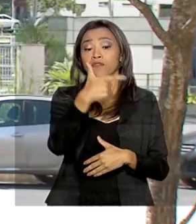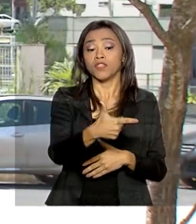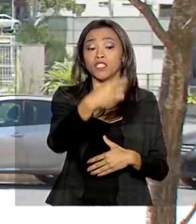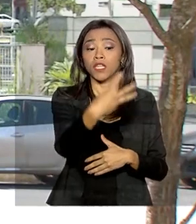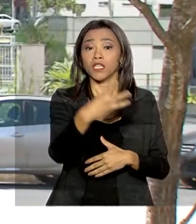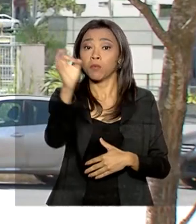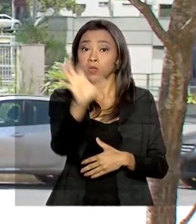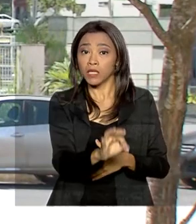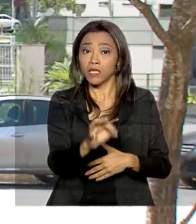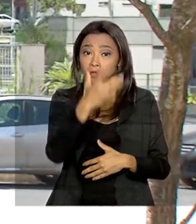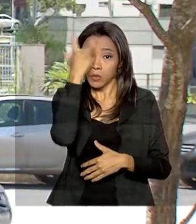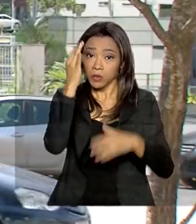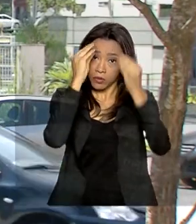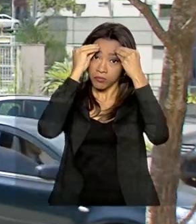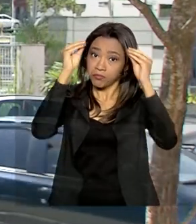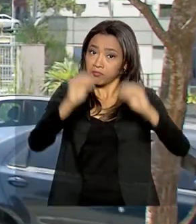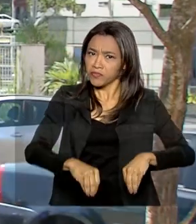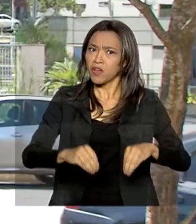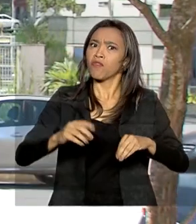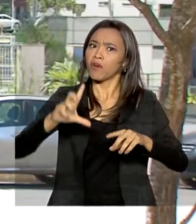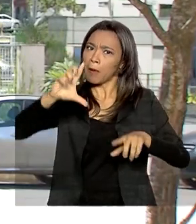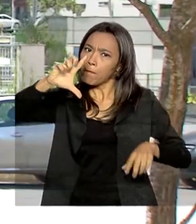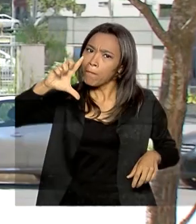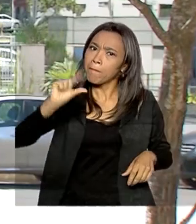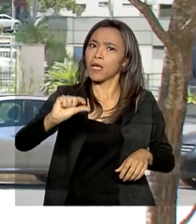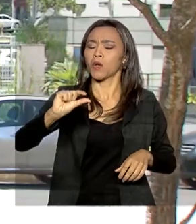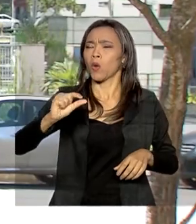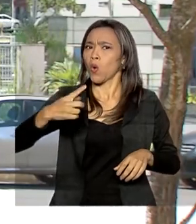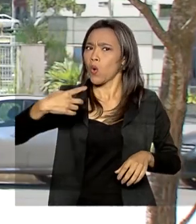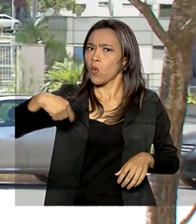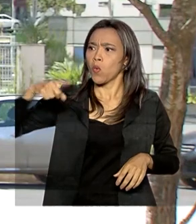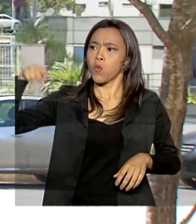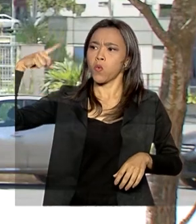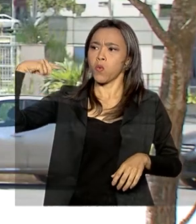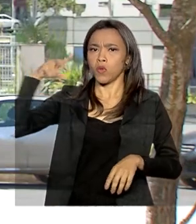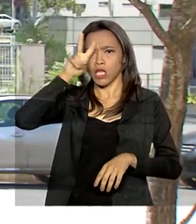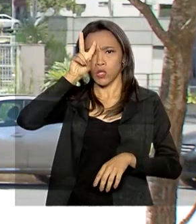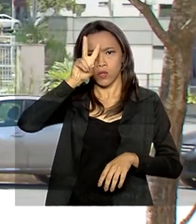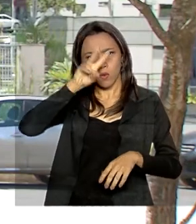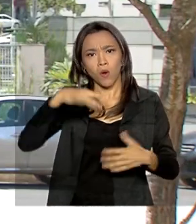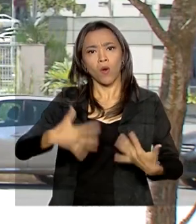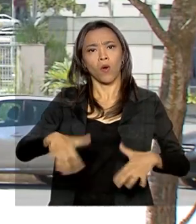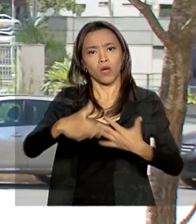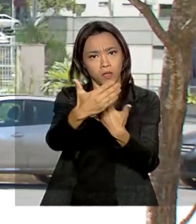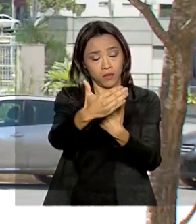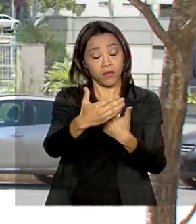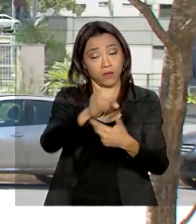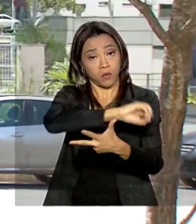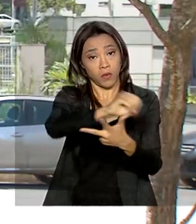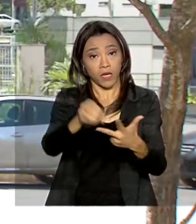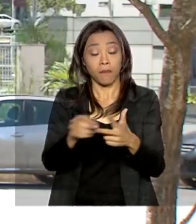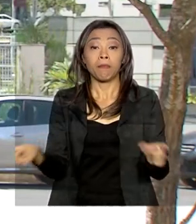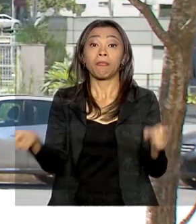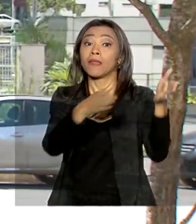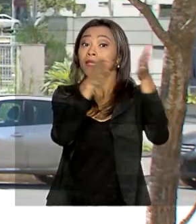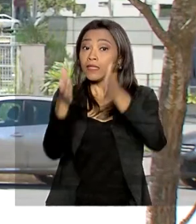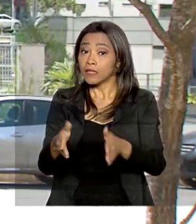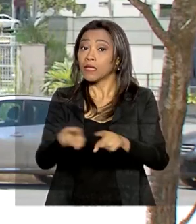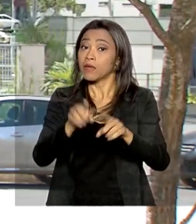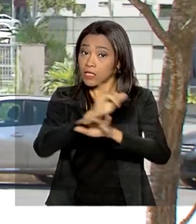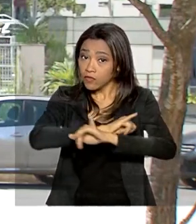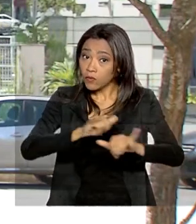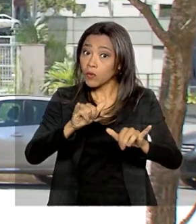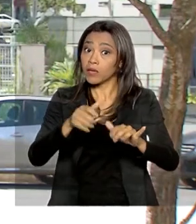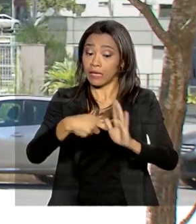segundo o ministro, a abstenção mais baixa da história do Enem. Ele também comentou o vazamento do tema da redação nas redes